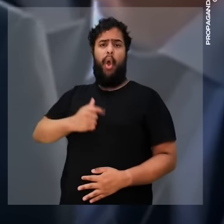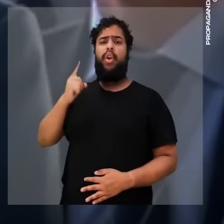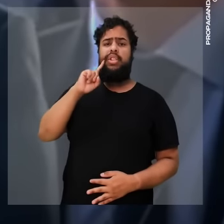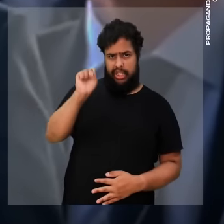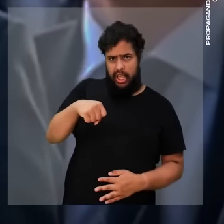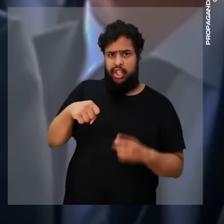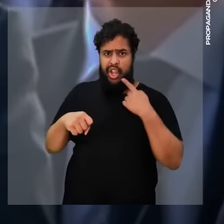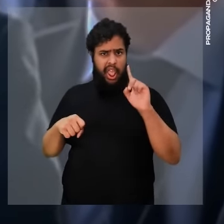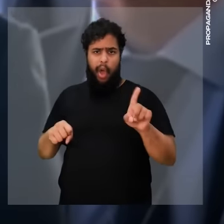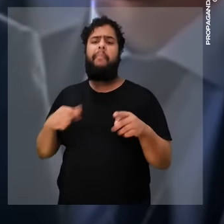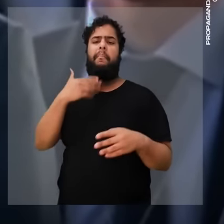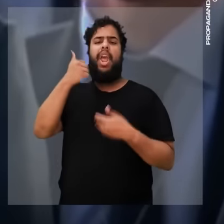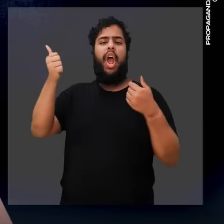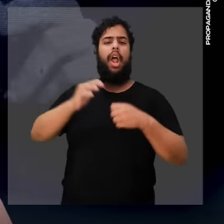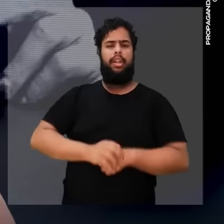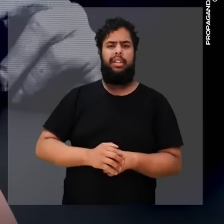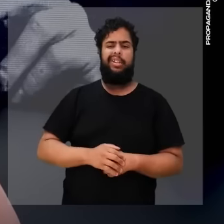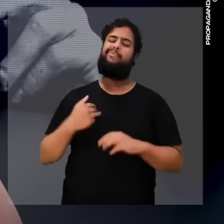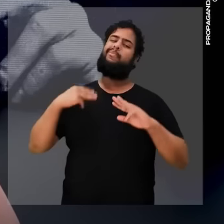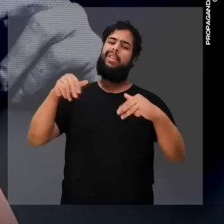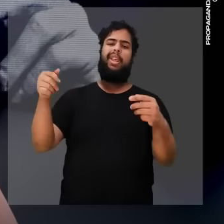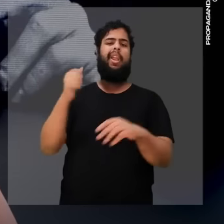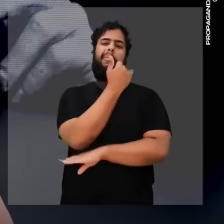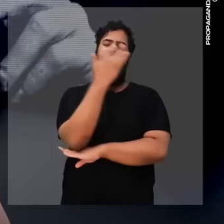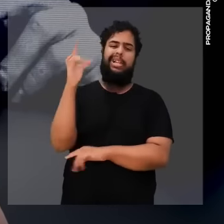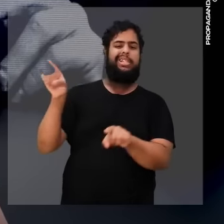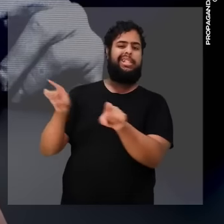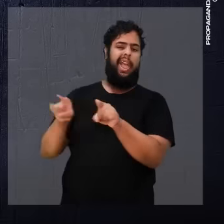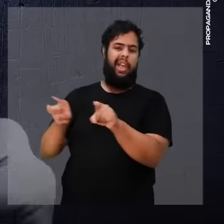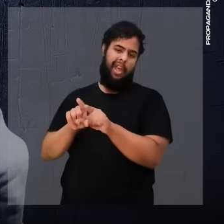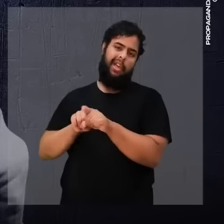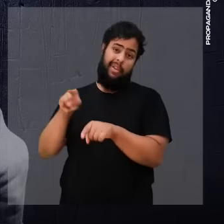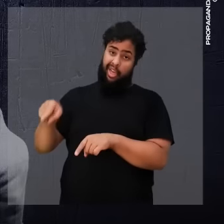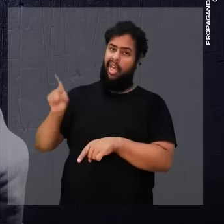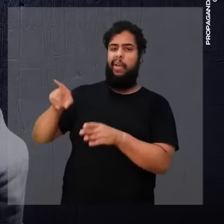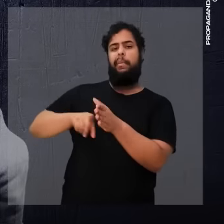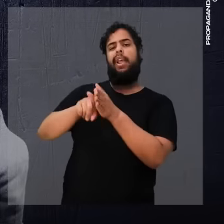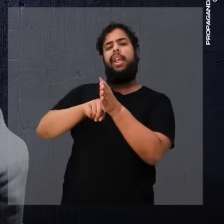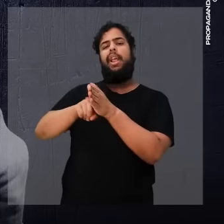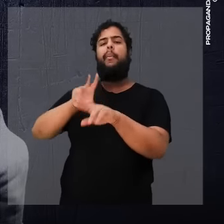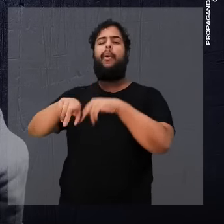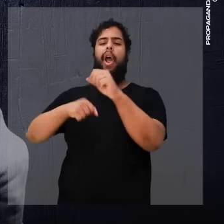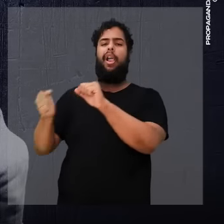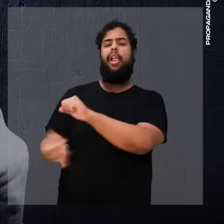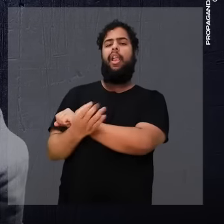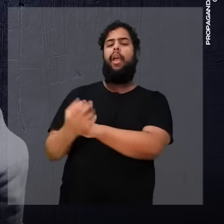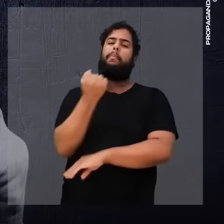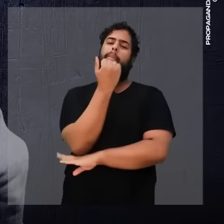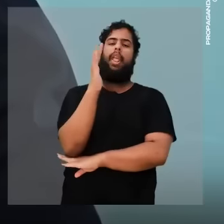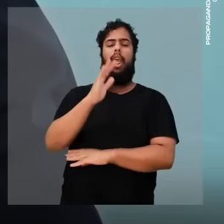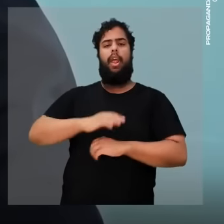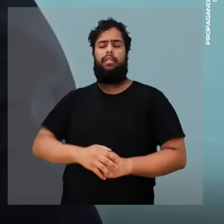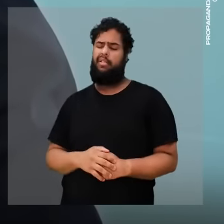fazer cocô dia sim, dia não, que melhora bastante. O seu ministro do meio ambiente também. Inclusive é investigado por tráfico de